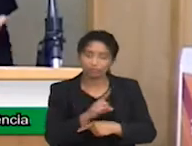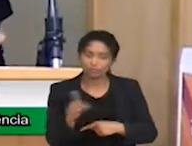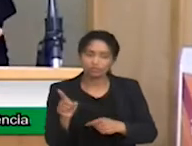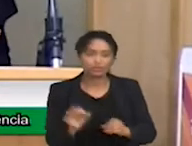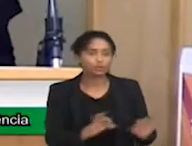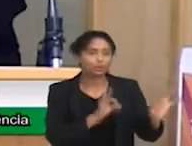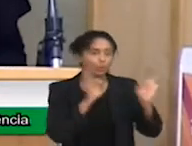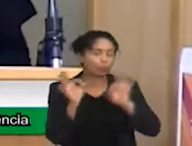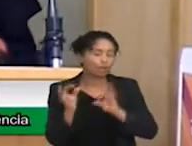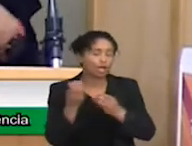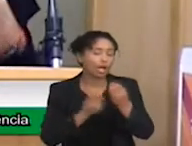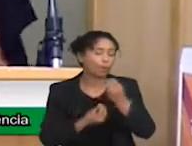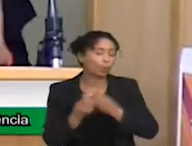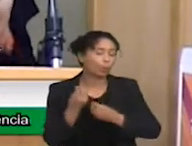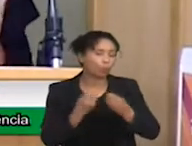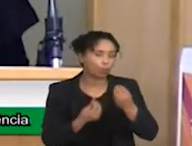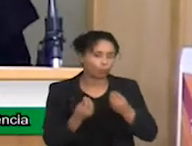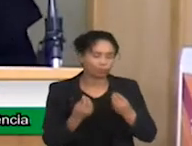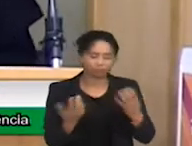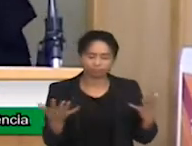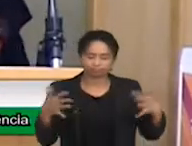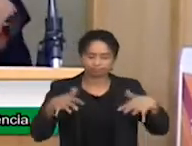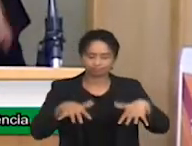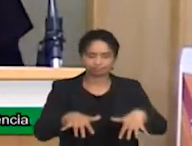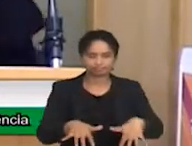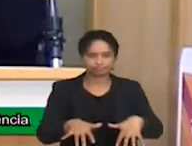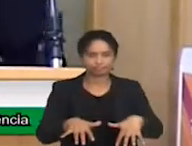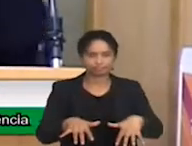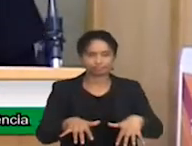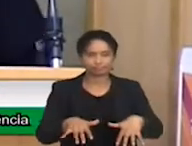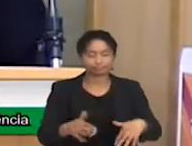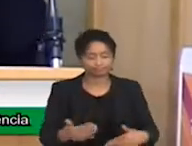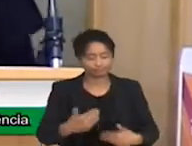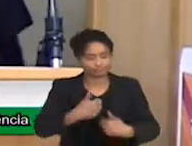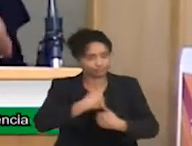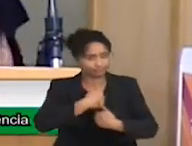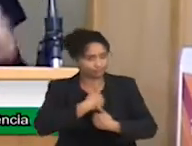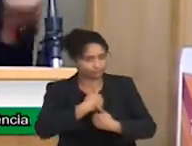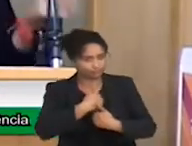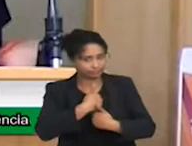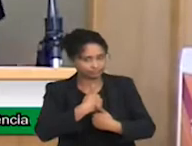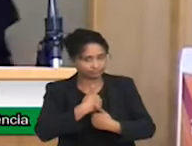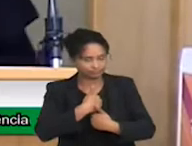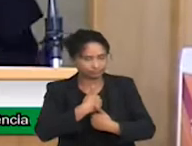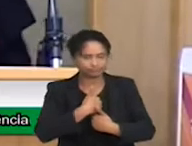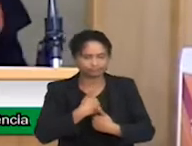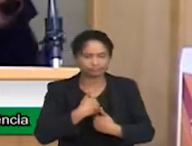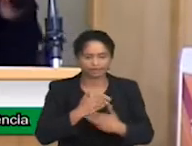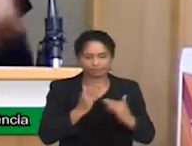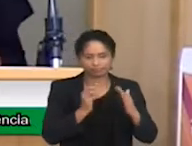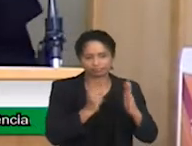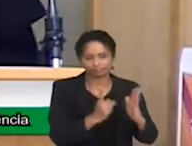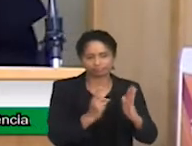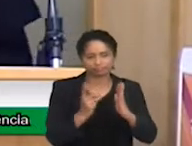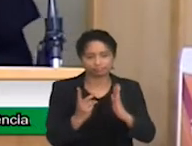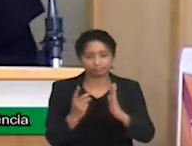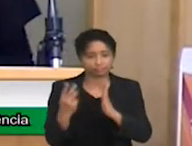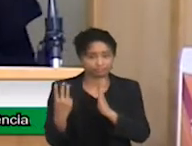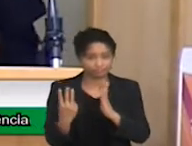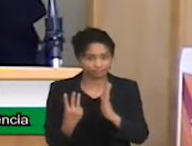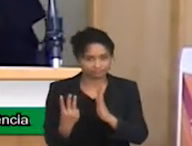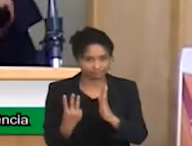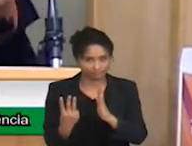isso na prática. A evolução de uma criança com transformação do espectro do autismo nível 3, que o nível mais grave, que tinha uma